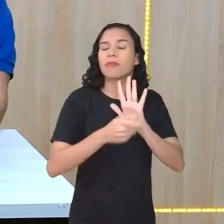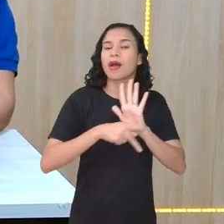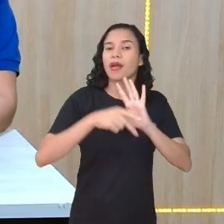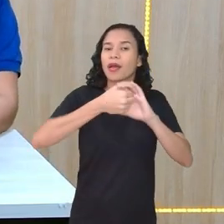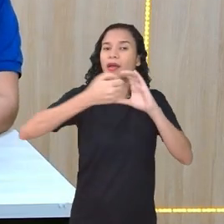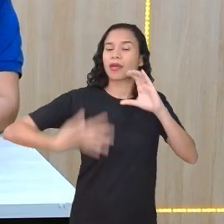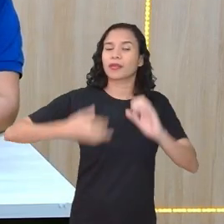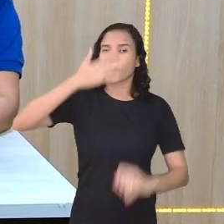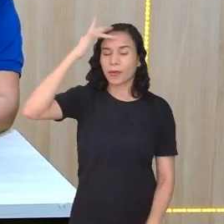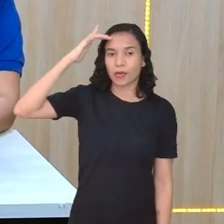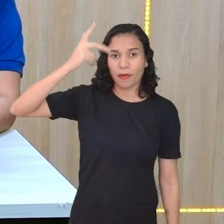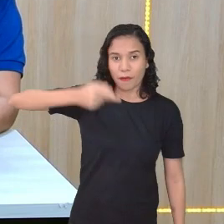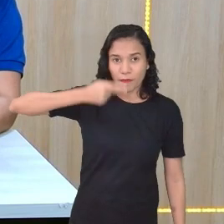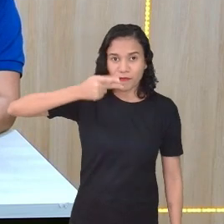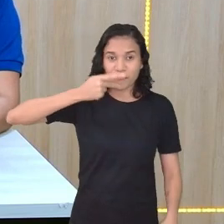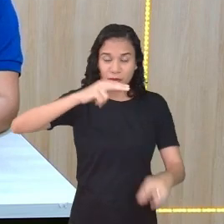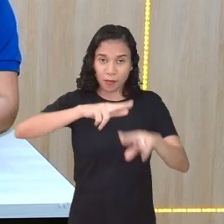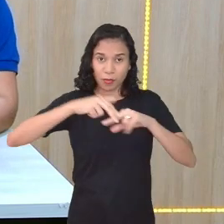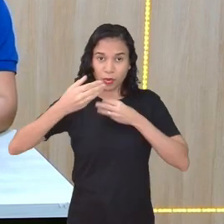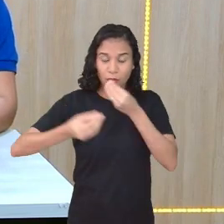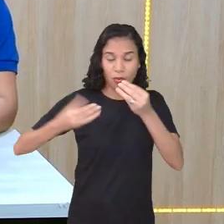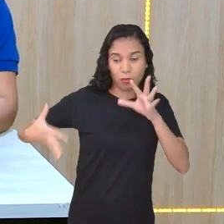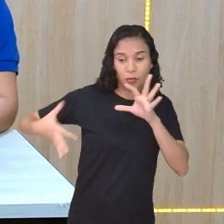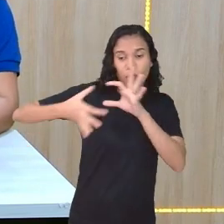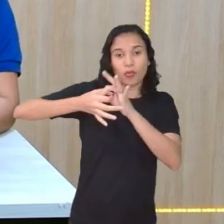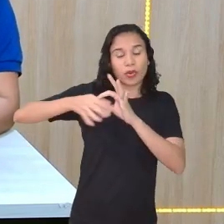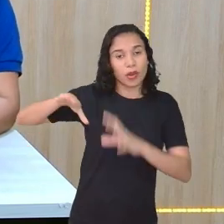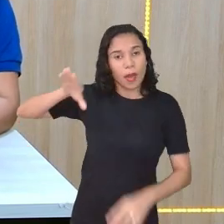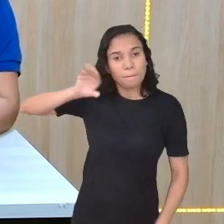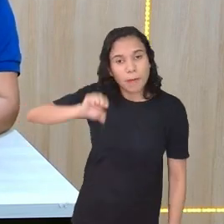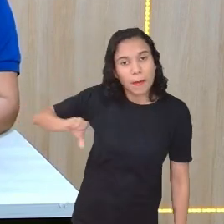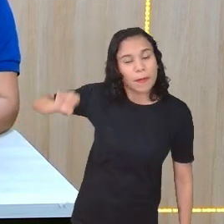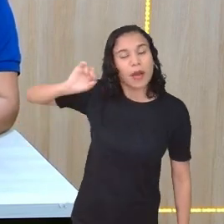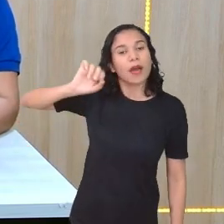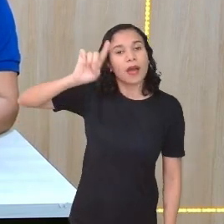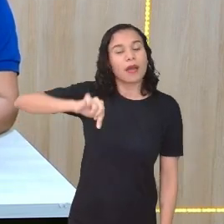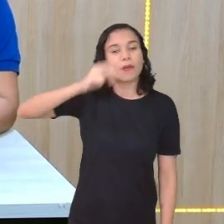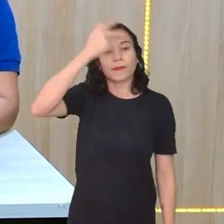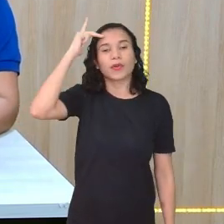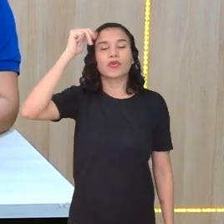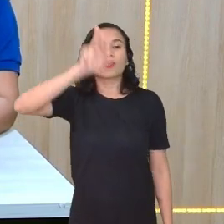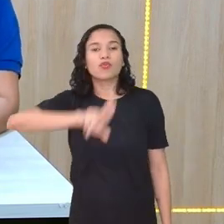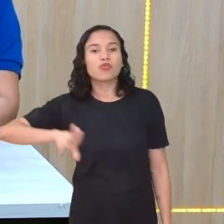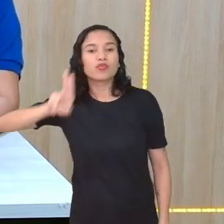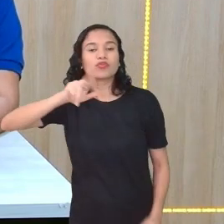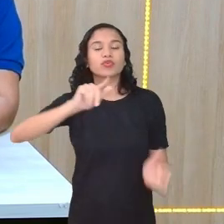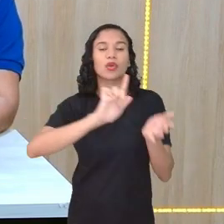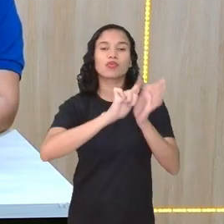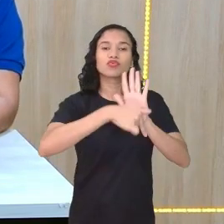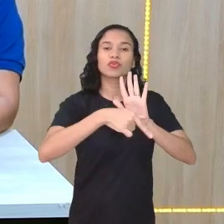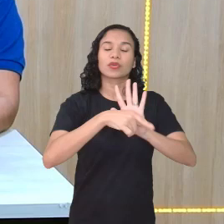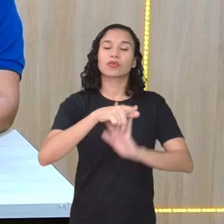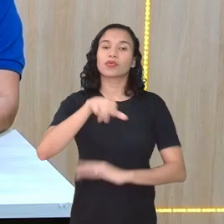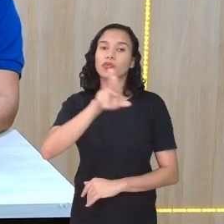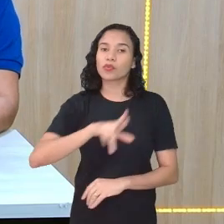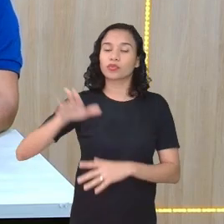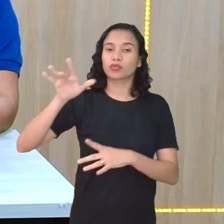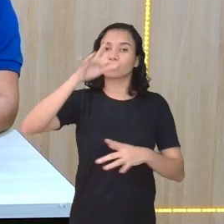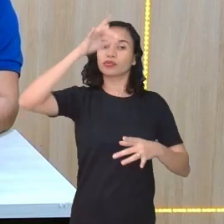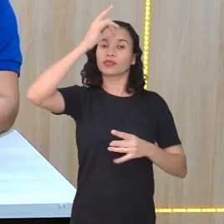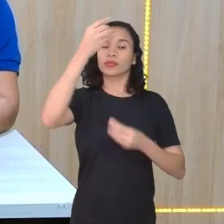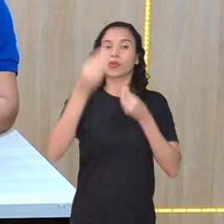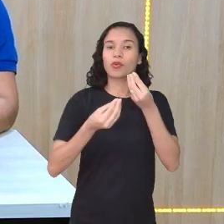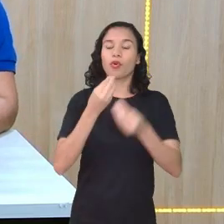podcast pertence ao eixo da oralidade, em que a gente vai trabalhar esses gêneros performados no